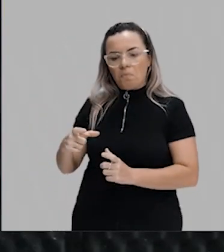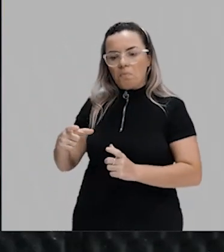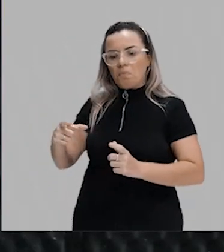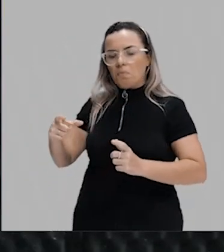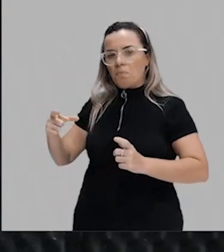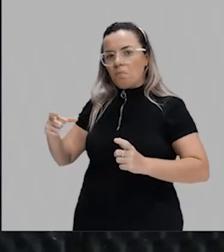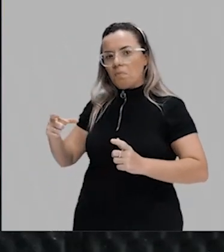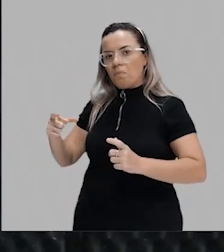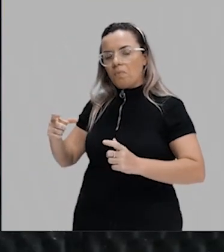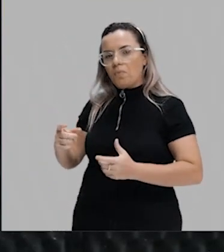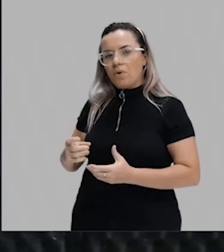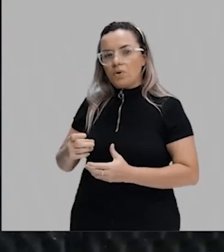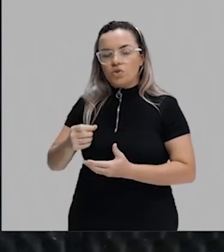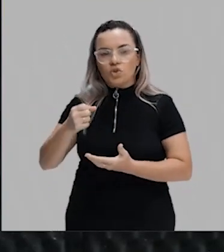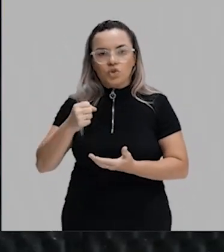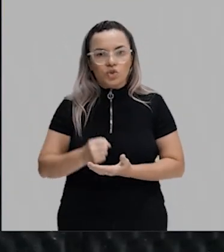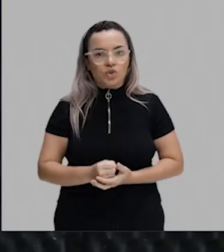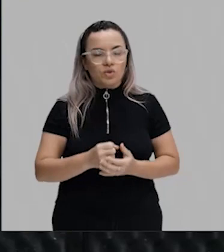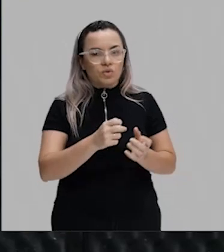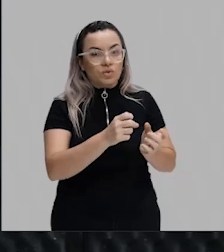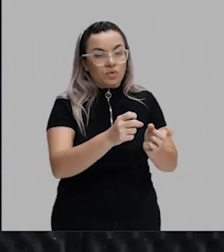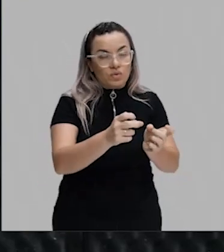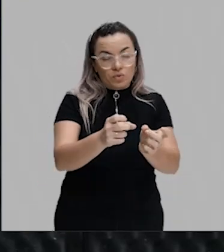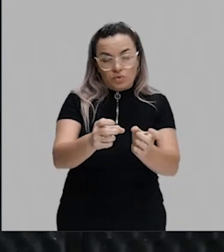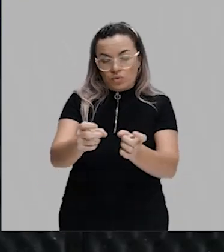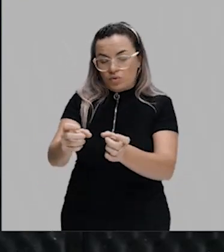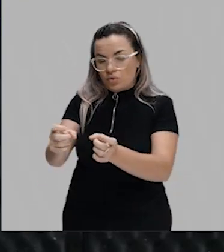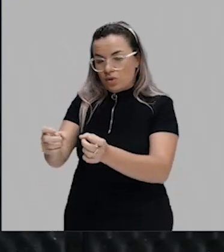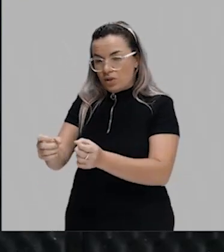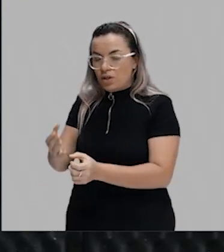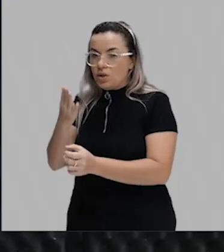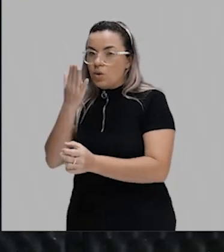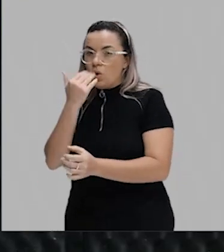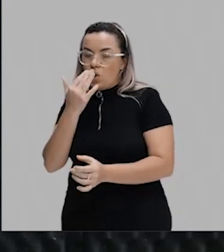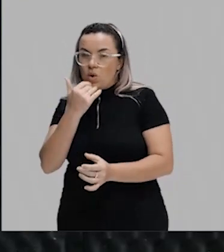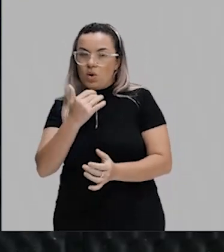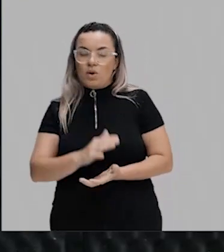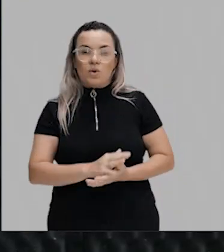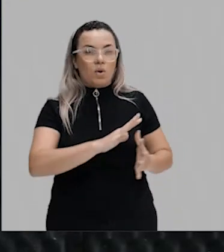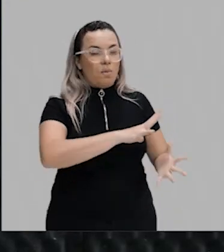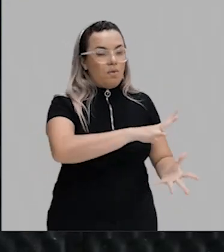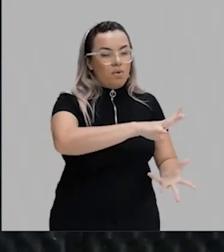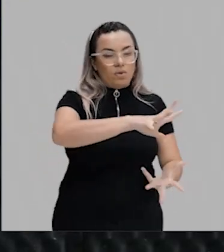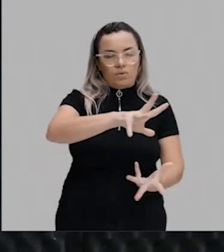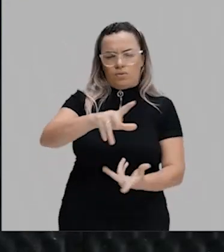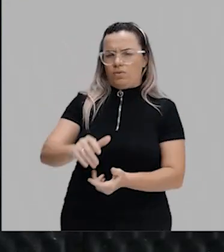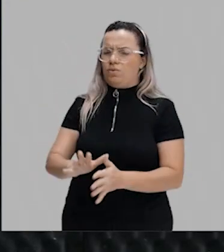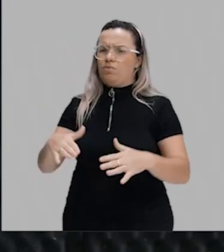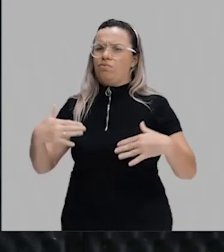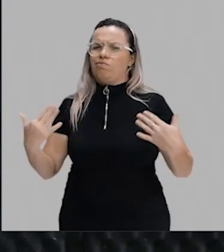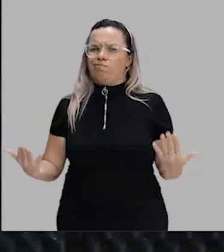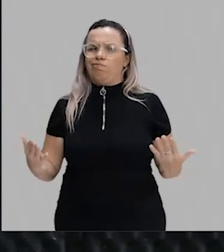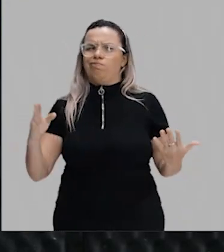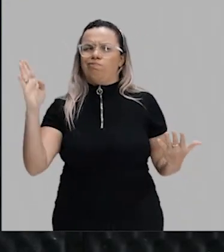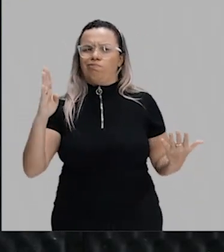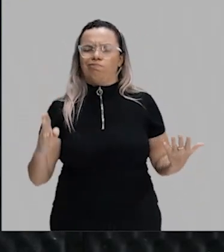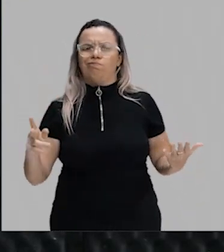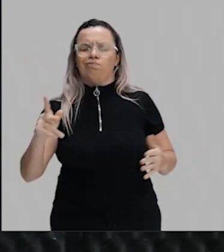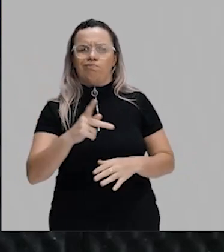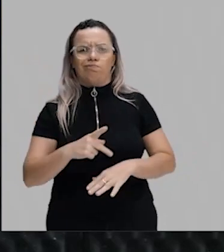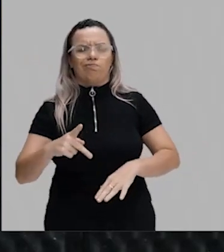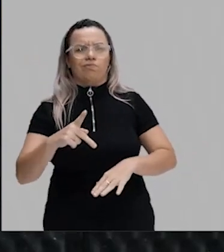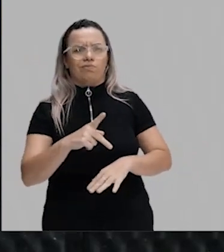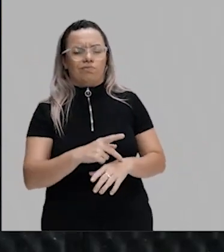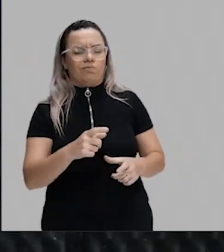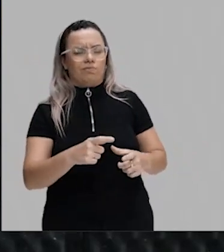produtores de alimento do mundo, galera. Então, um país que produz alimento para o mundo todo e que gera boa parte do PIB